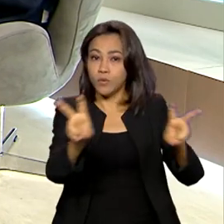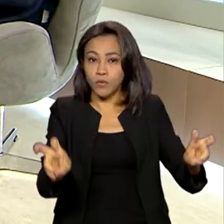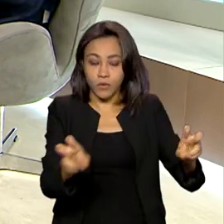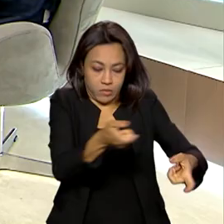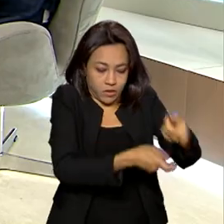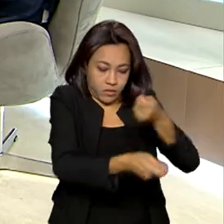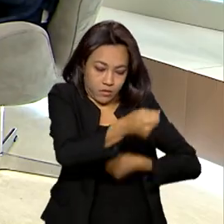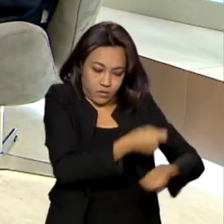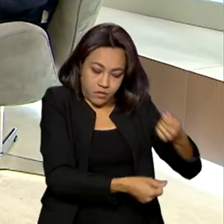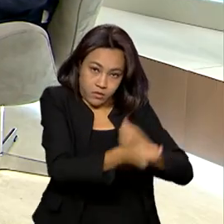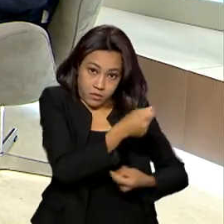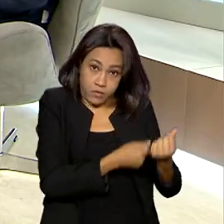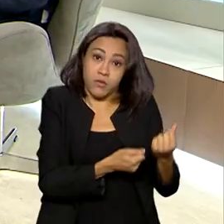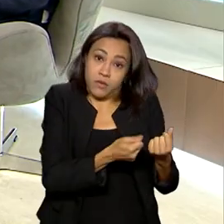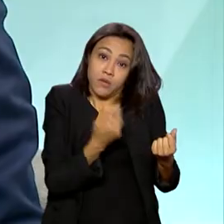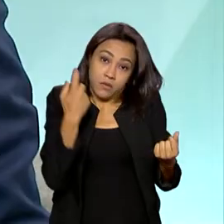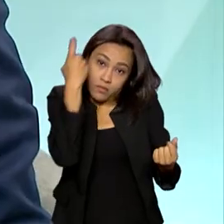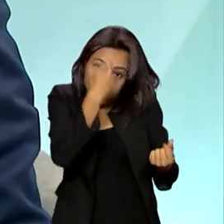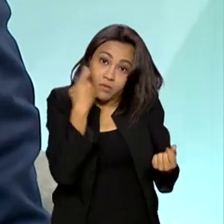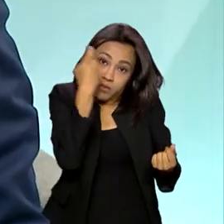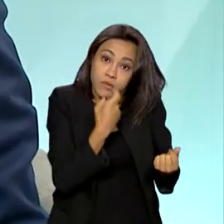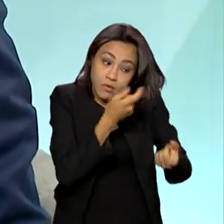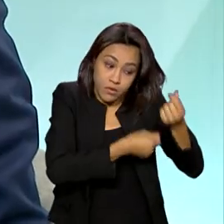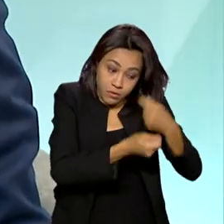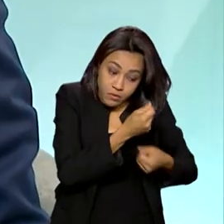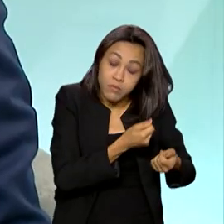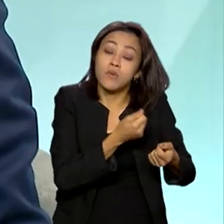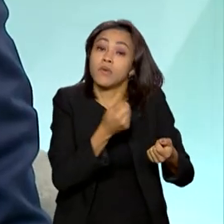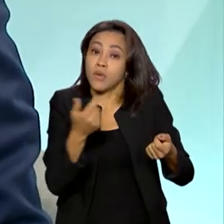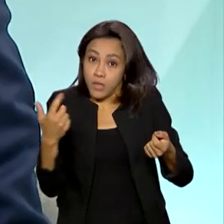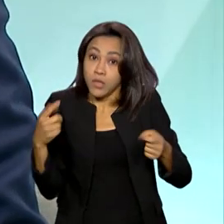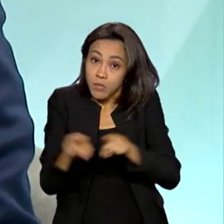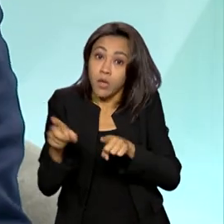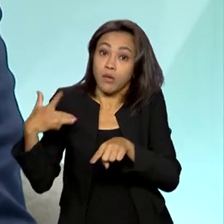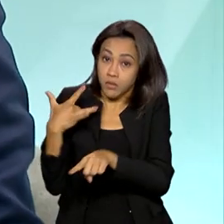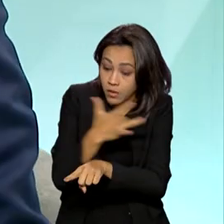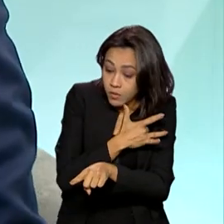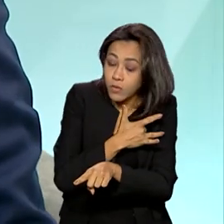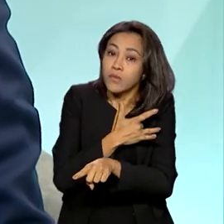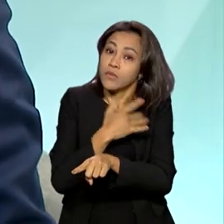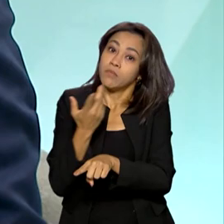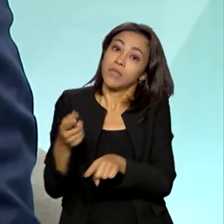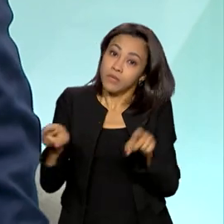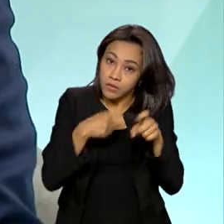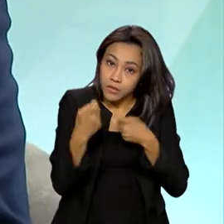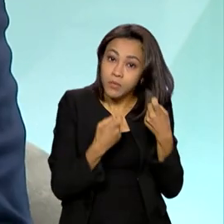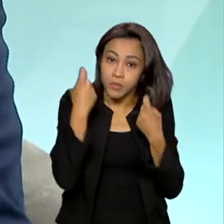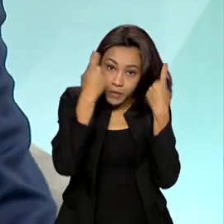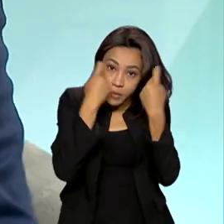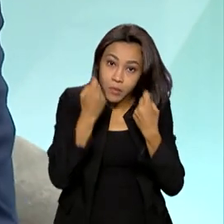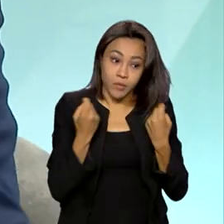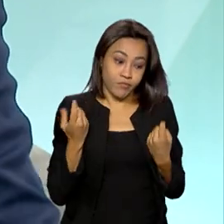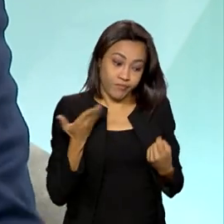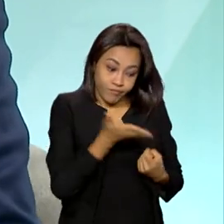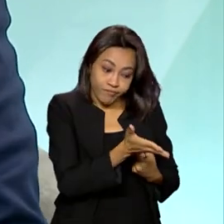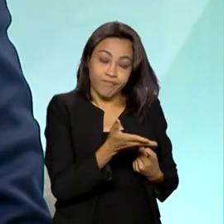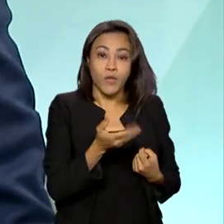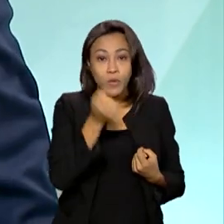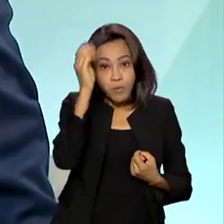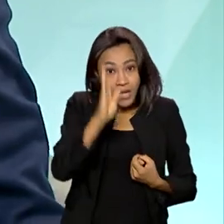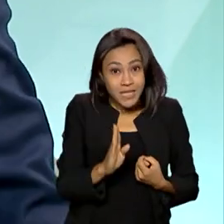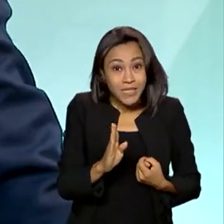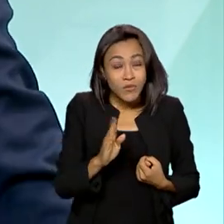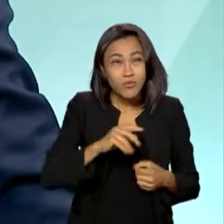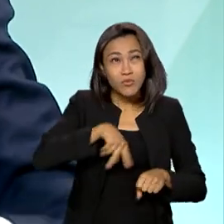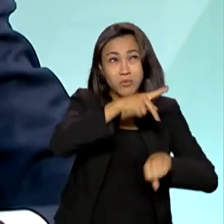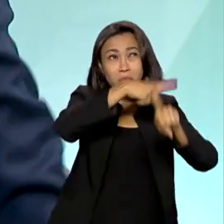Além da preocupação com a saúde do brasileiro, ele também se preocupou com a economia. Tanto é que o Brasil foi um dos países que